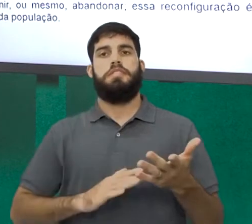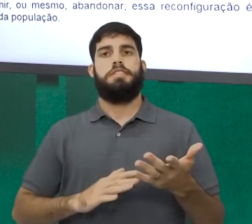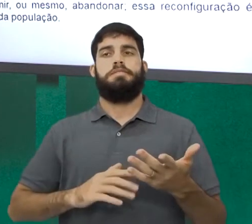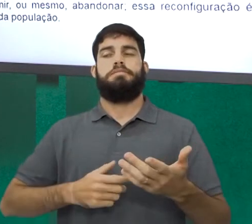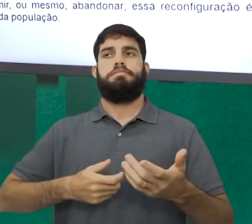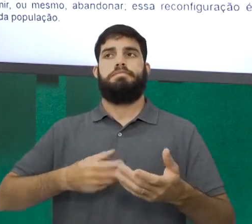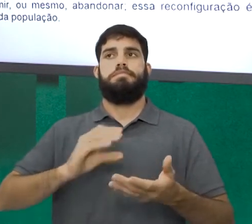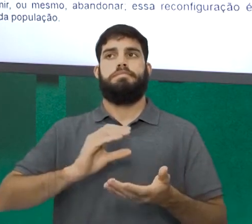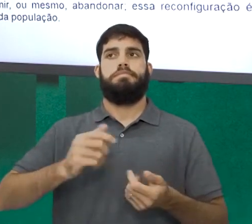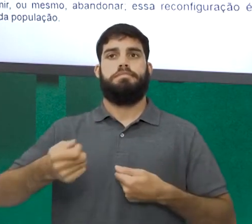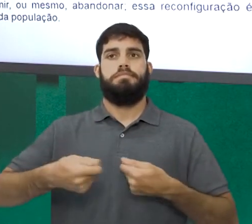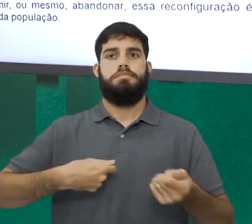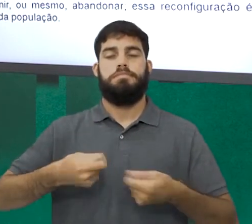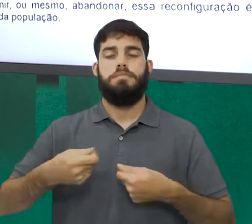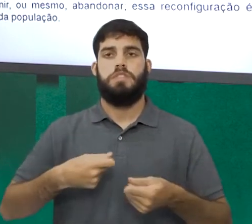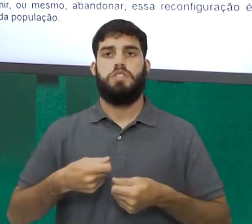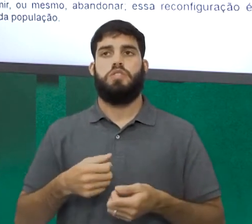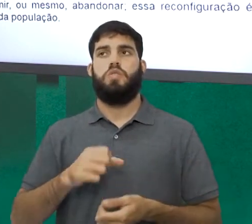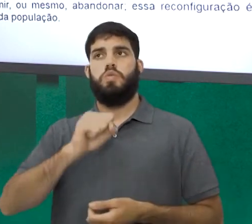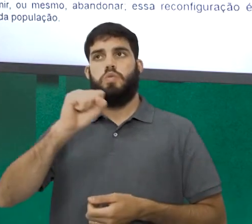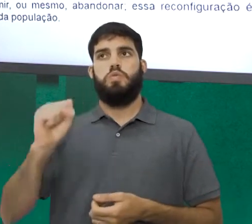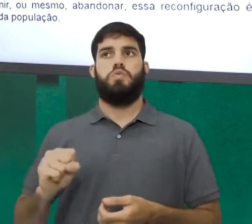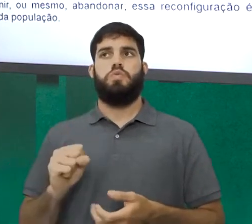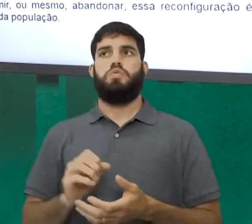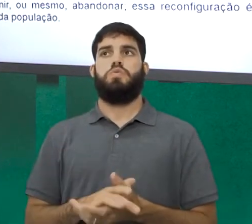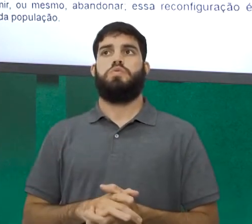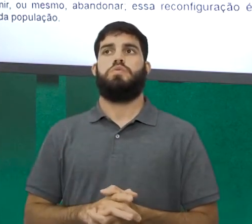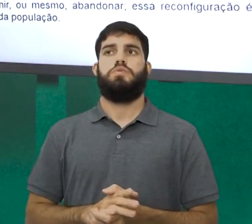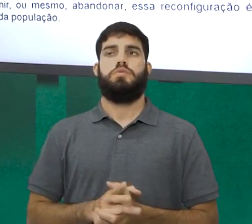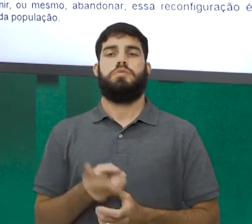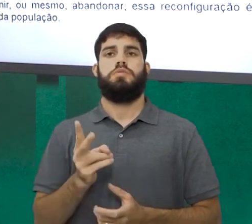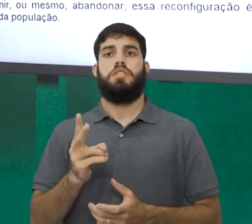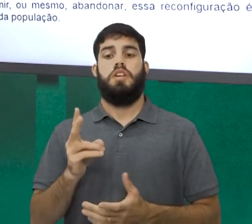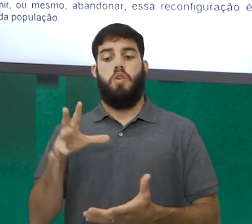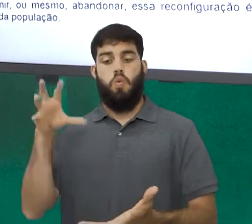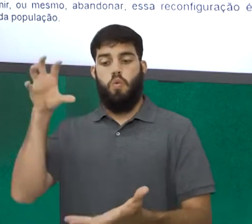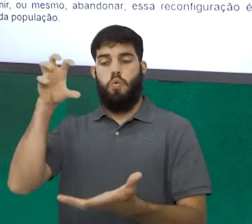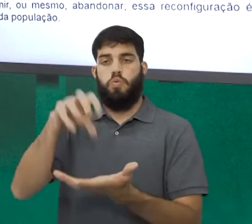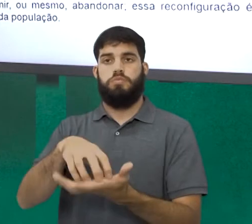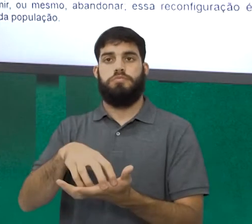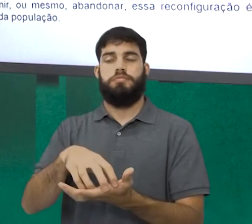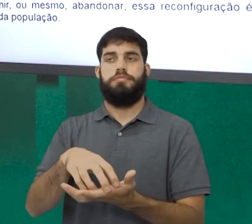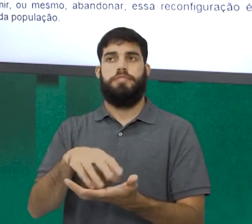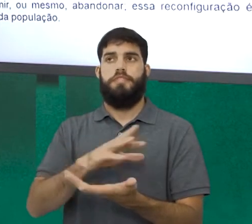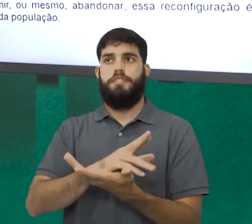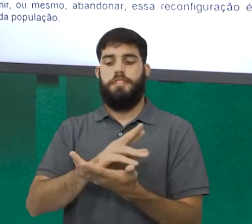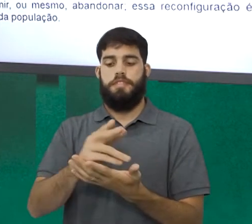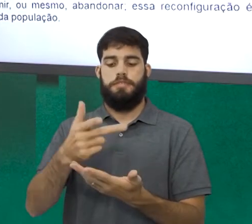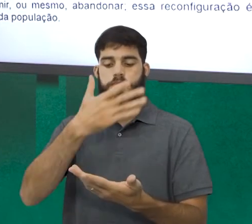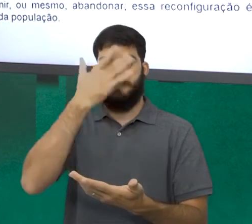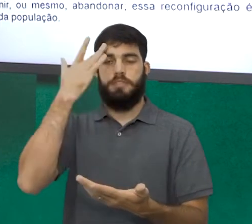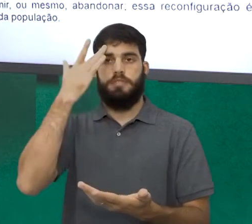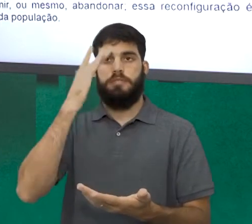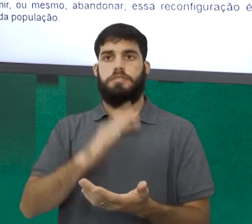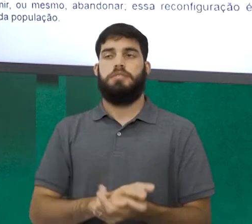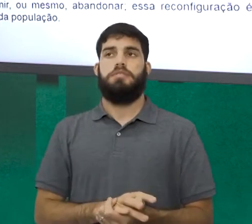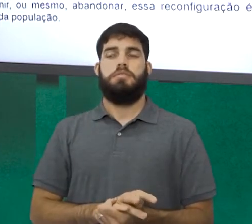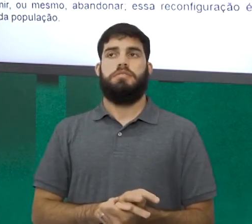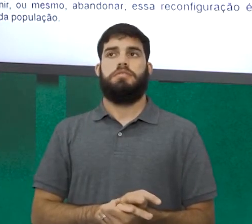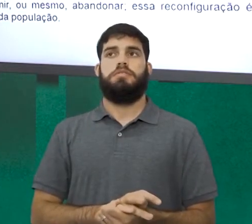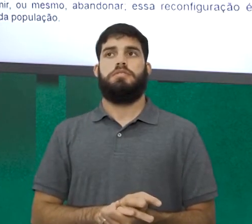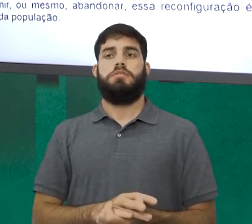O sudeste, o centro-sul do Brasil, indiscutivelmente, concentra muita gente, recursos e